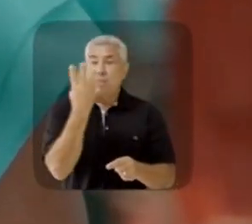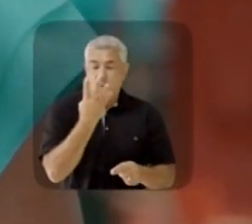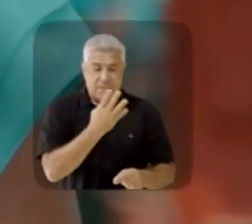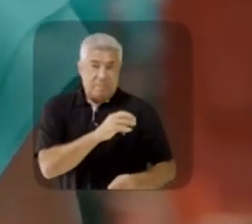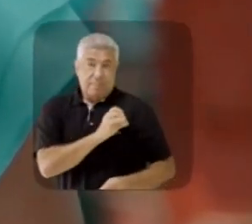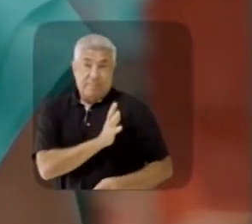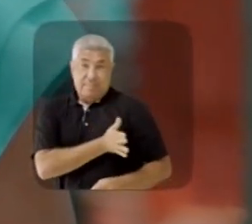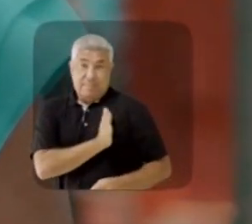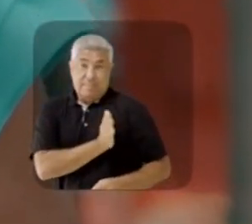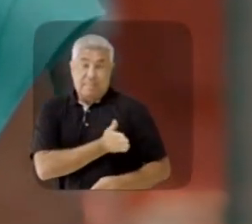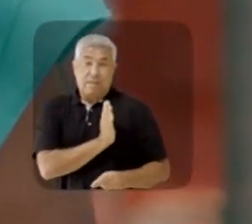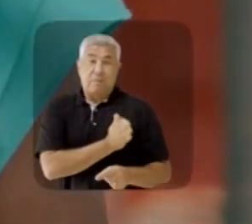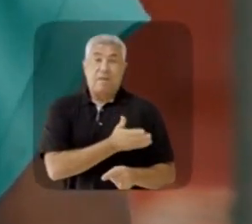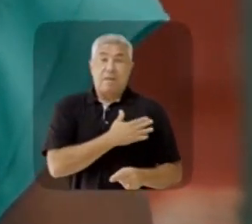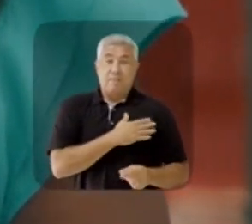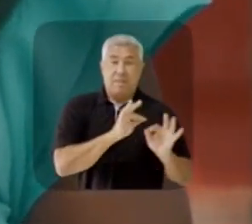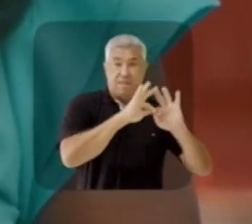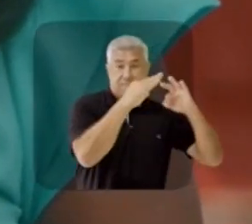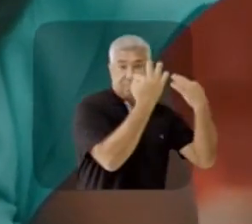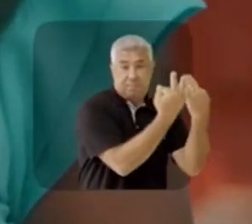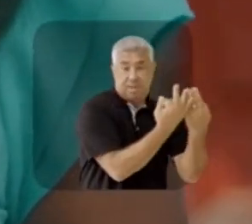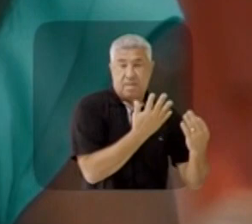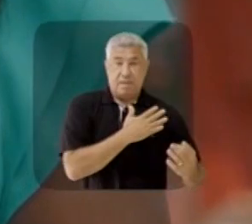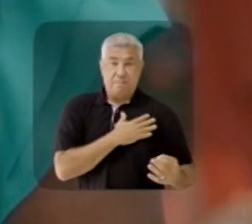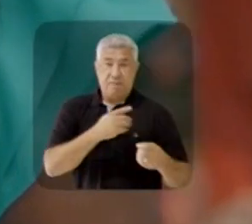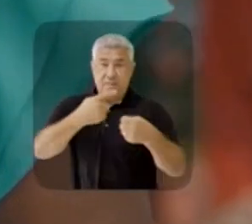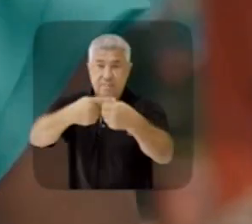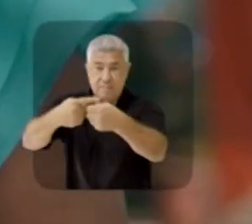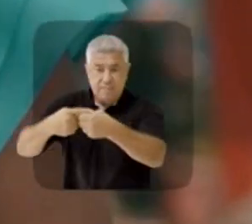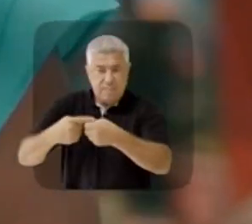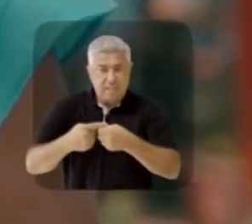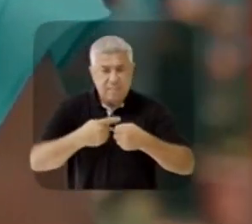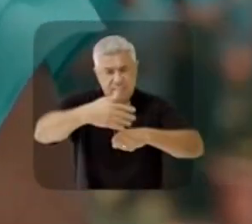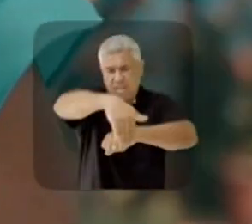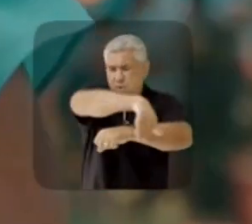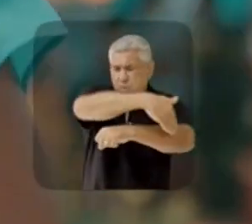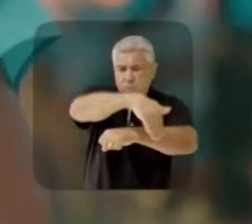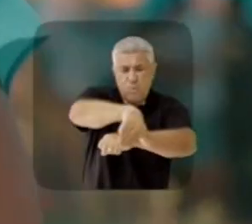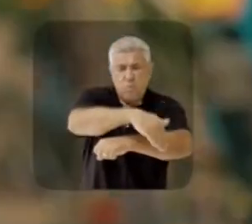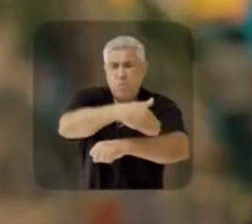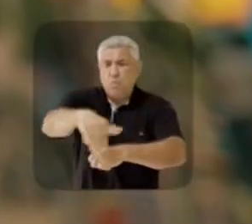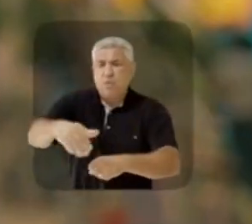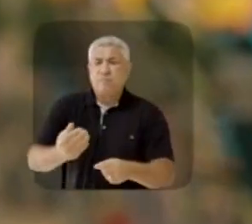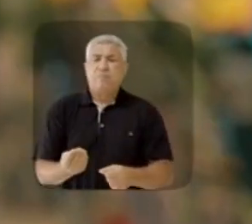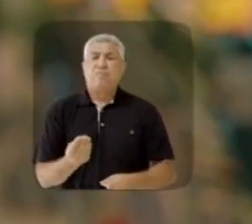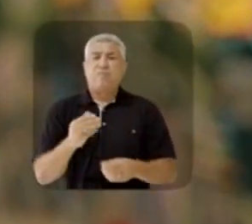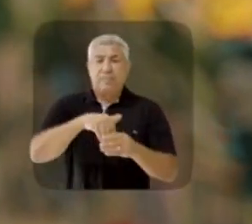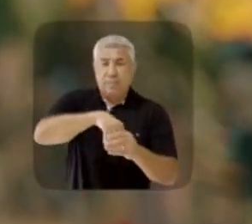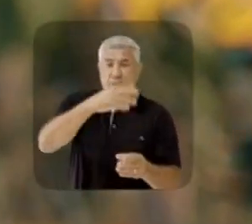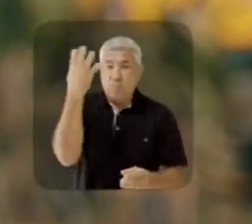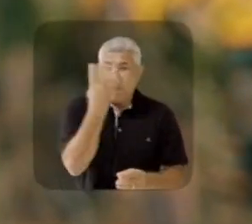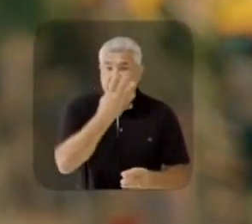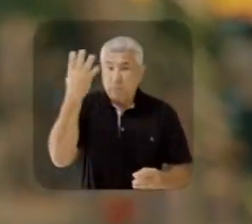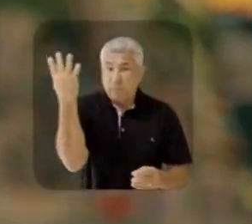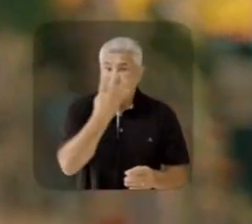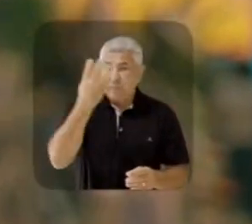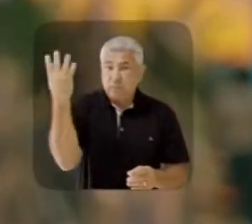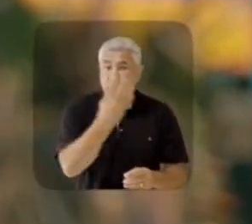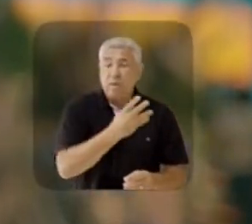coração. Eu, minha família, minha cidade. Onde eu for eu levo o nome da Dorinha. Vote 444.